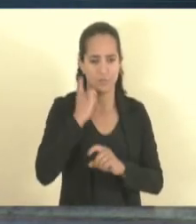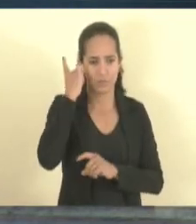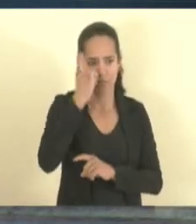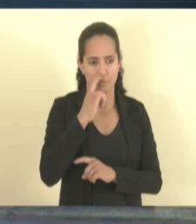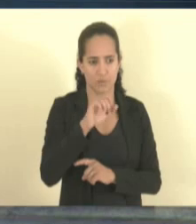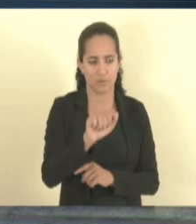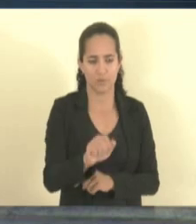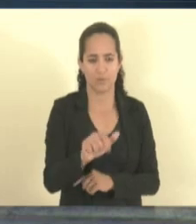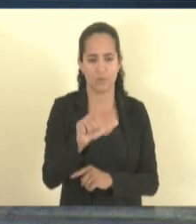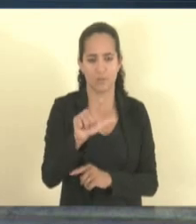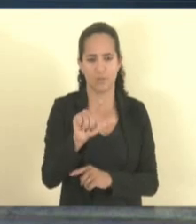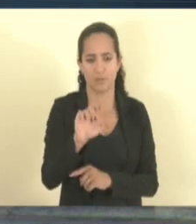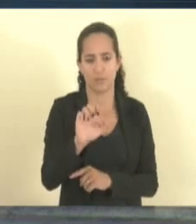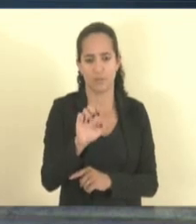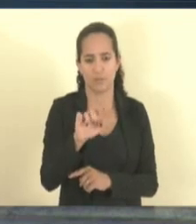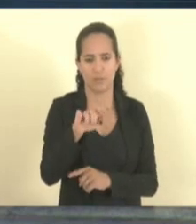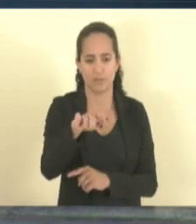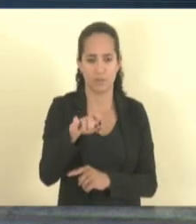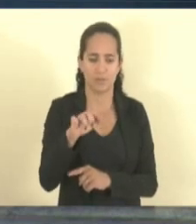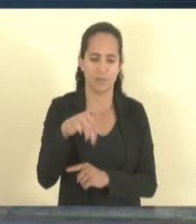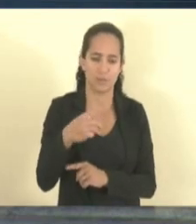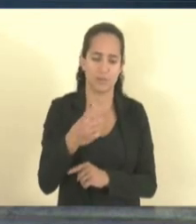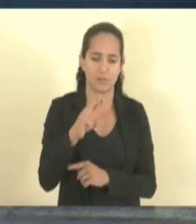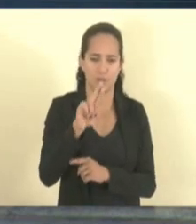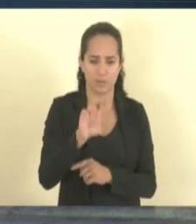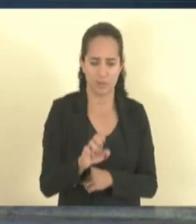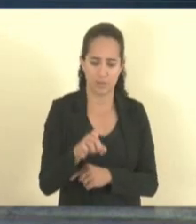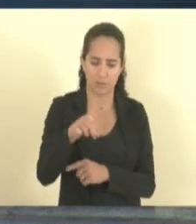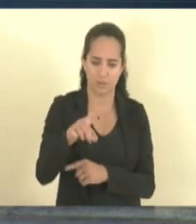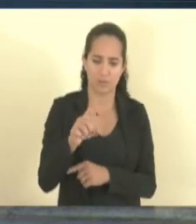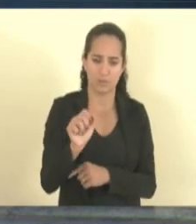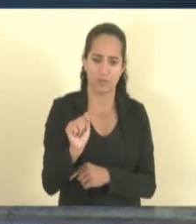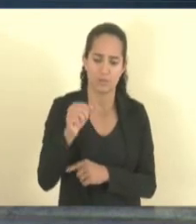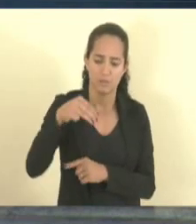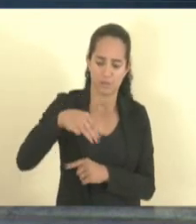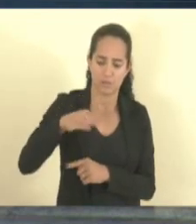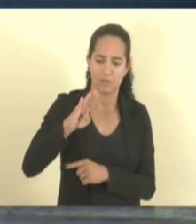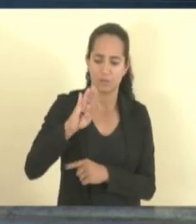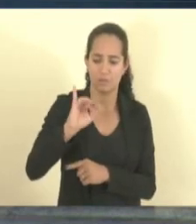Alexandre Chambinho. Então, estamos aqui já com a presença,